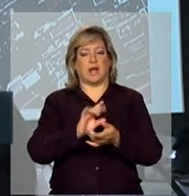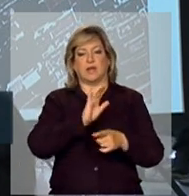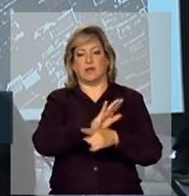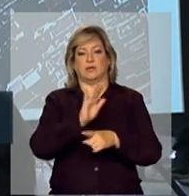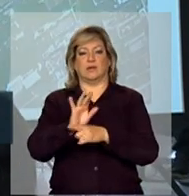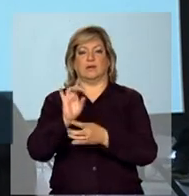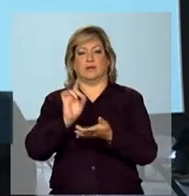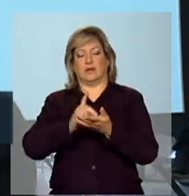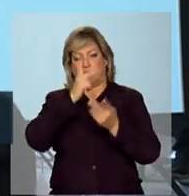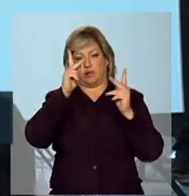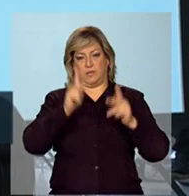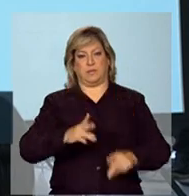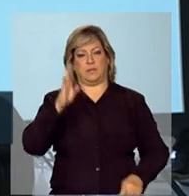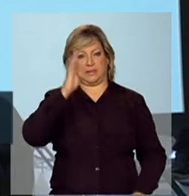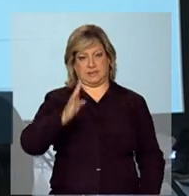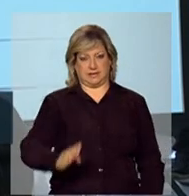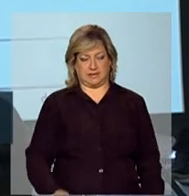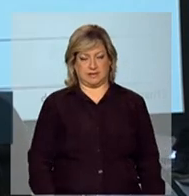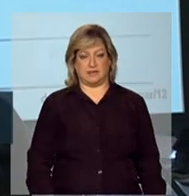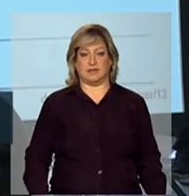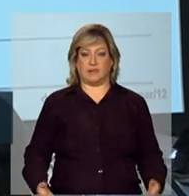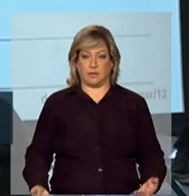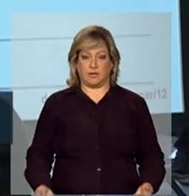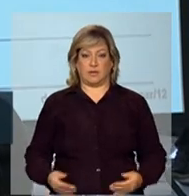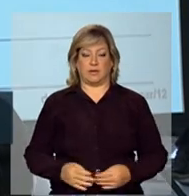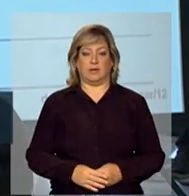Estado para a população brasileira. Então,